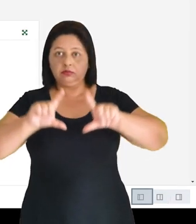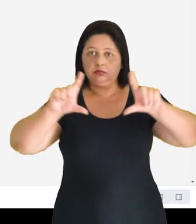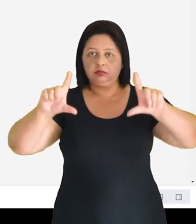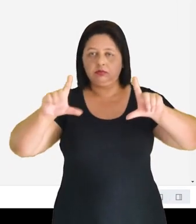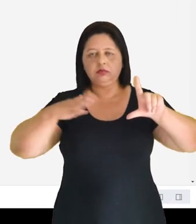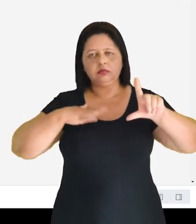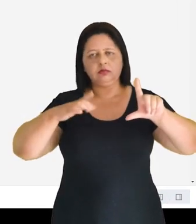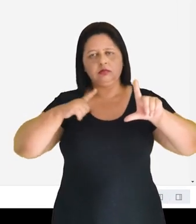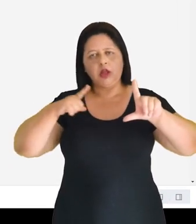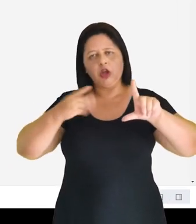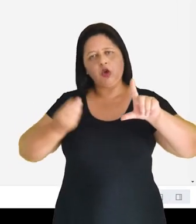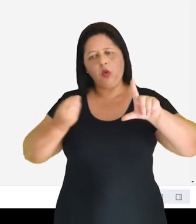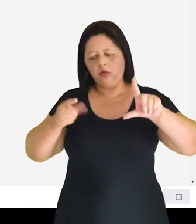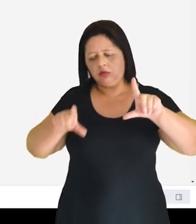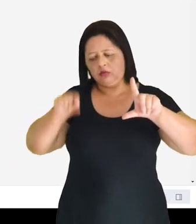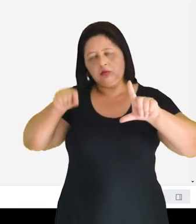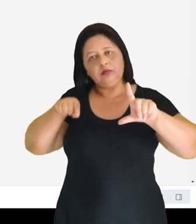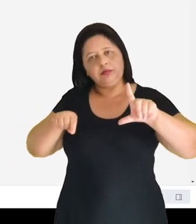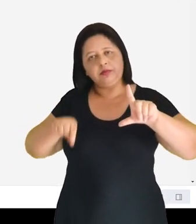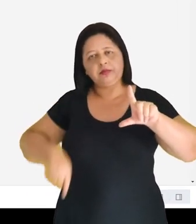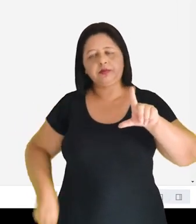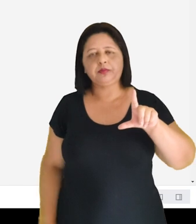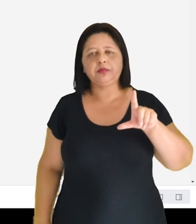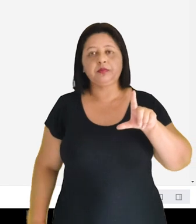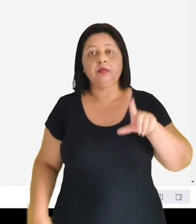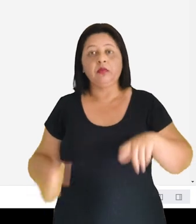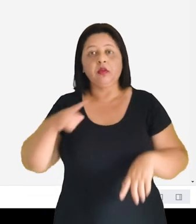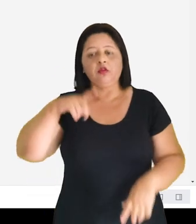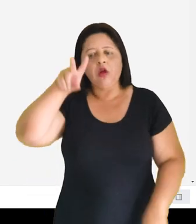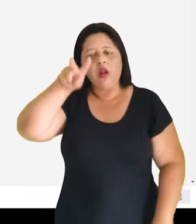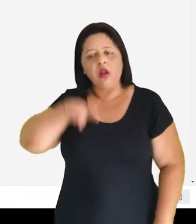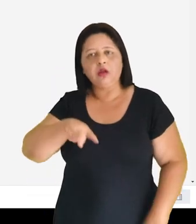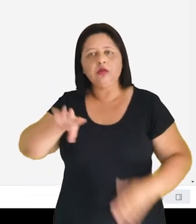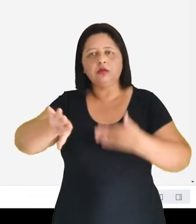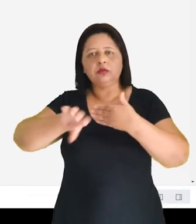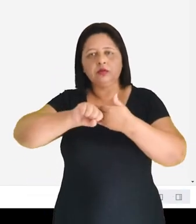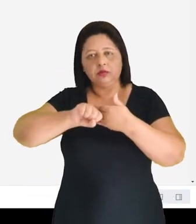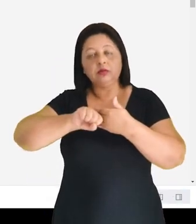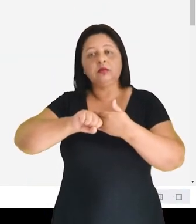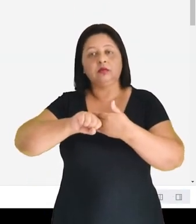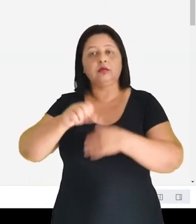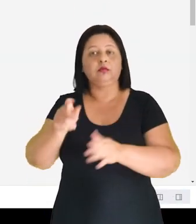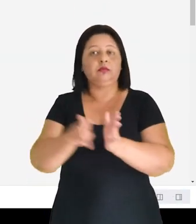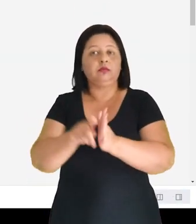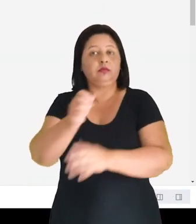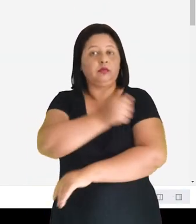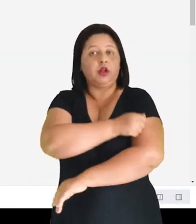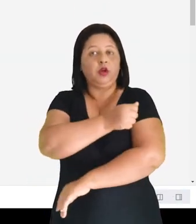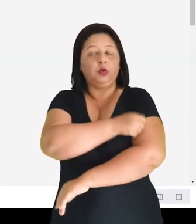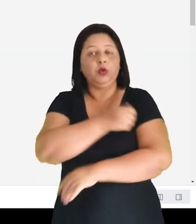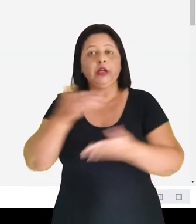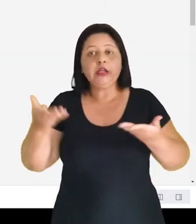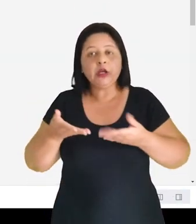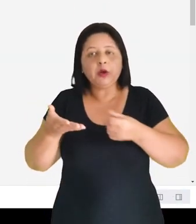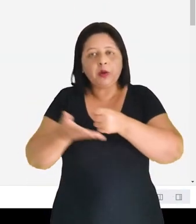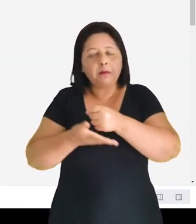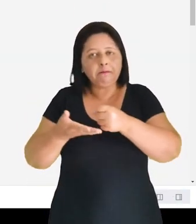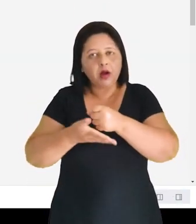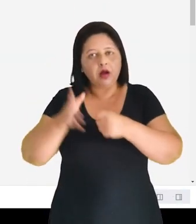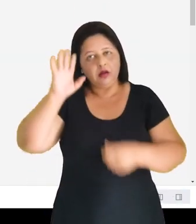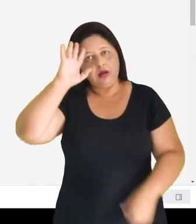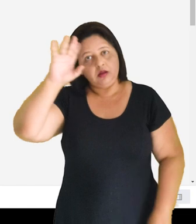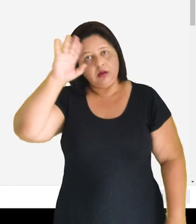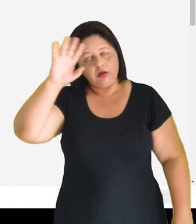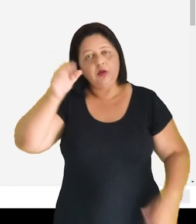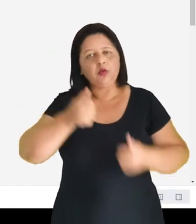opções aqui embaixo. Fiz a leitura do arquivo da aluna e vou agora me basear